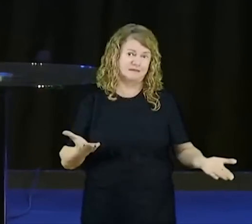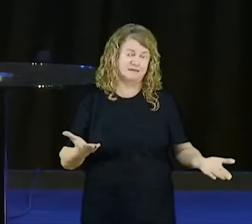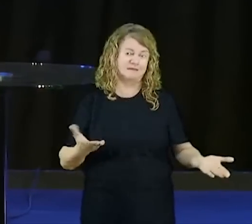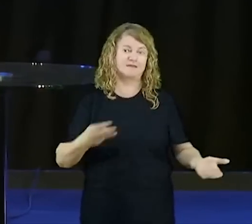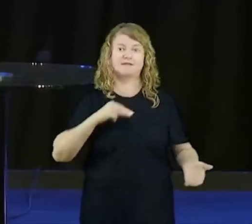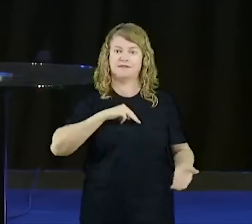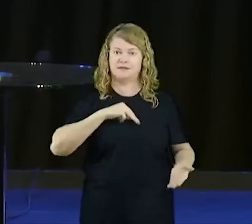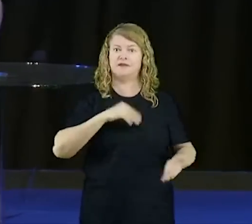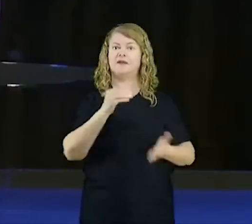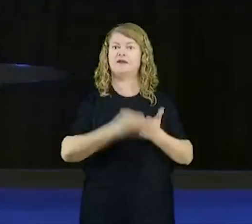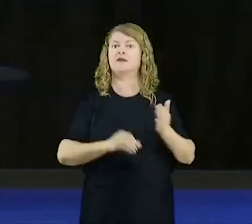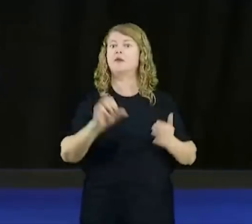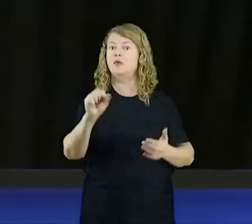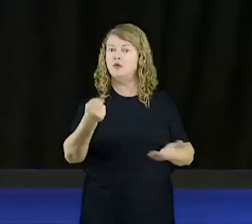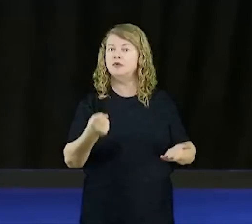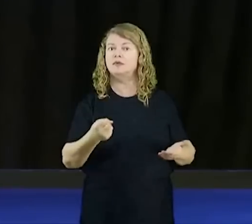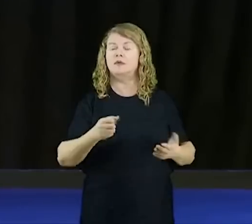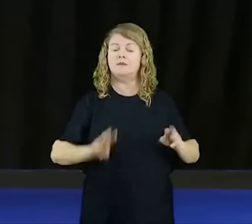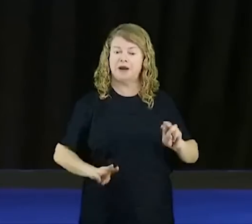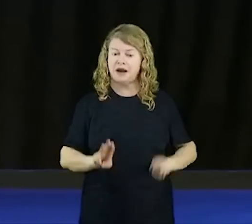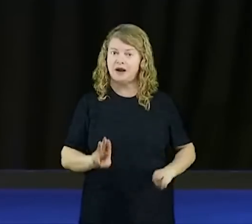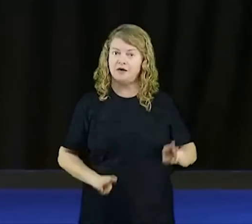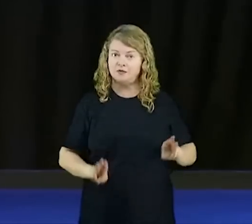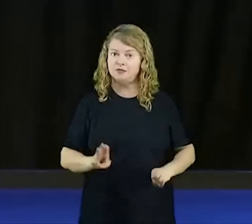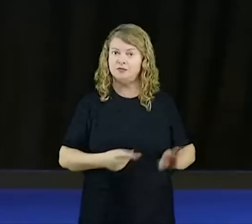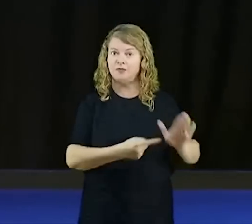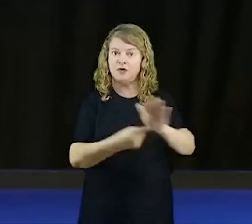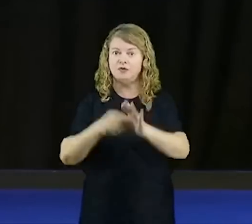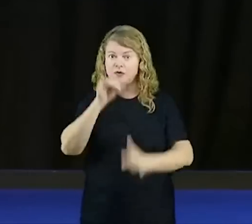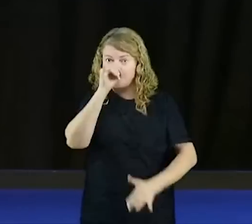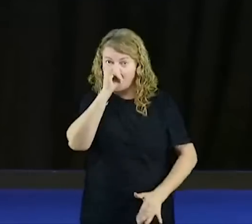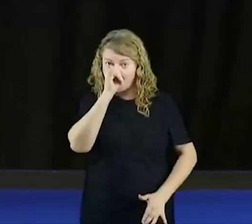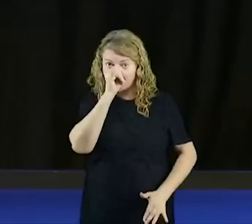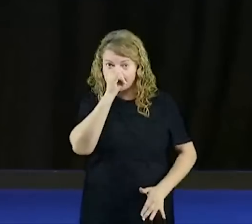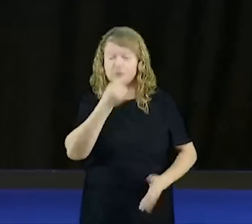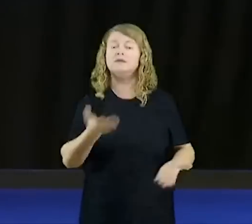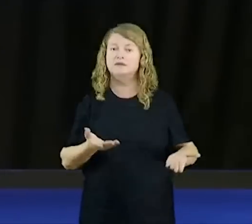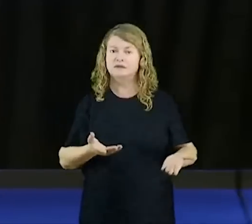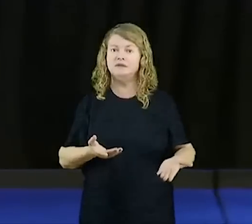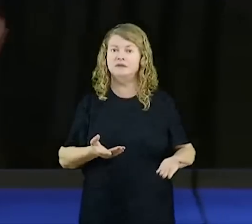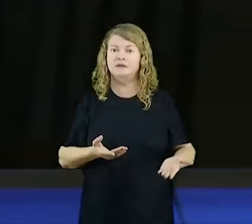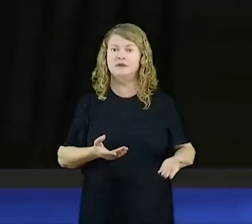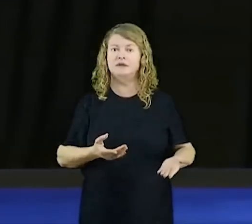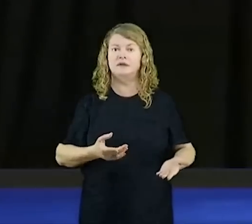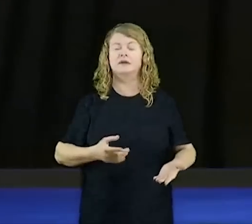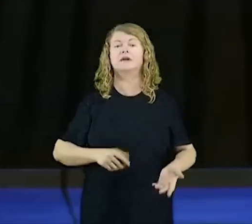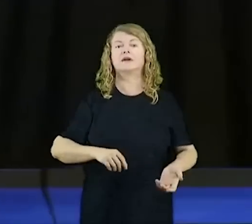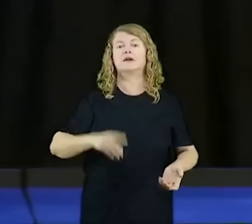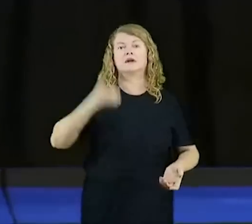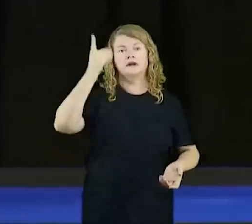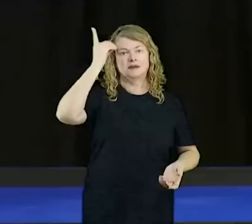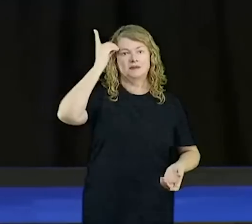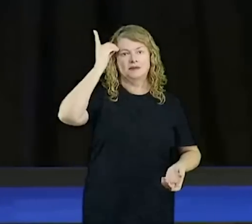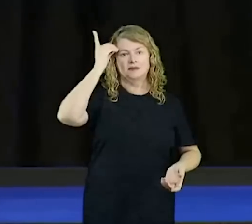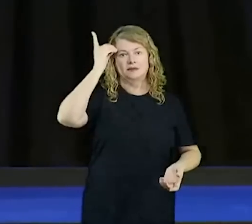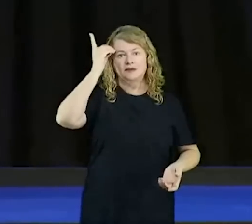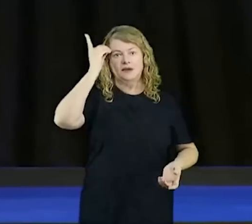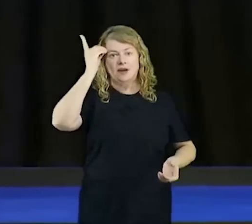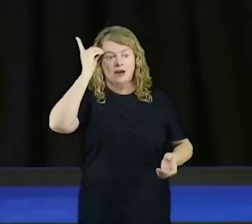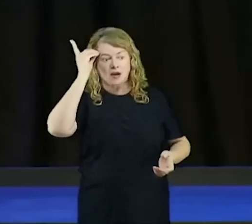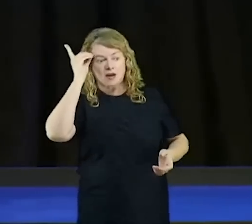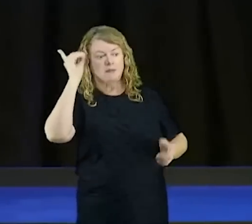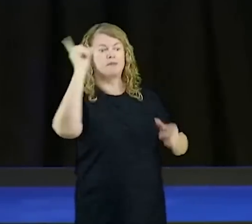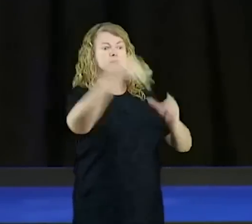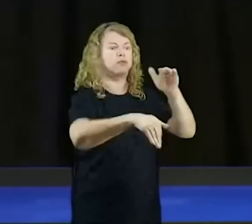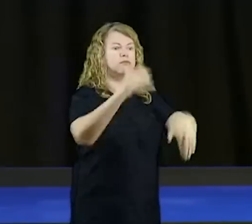nós temos porcos. Os demônios entram nos porcos. Mas eles não ficam em animais. Eles